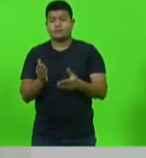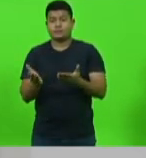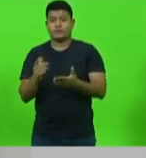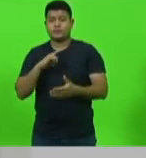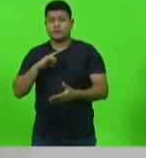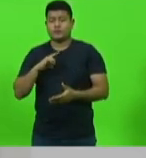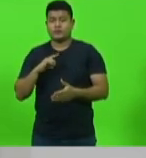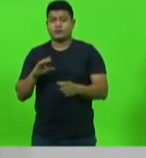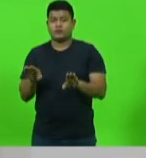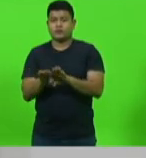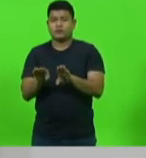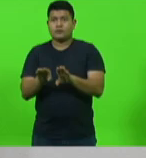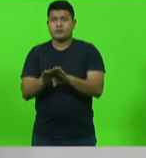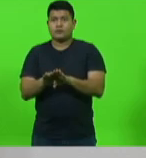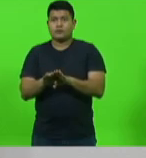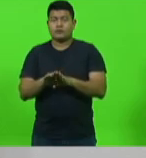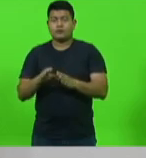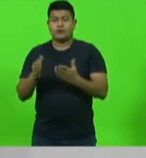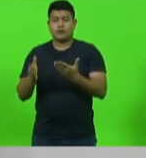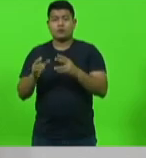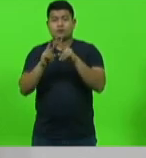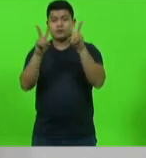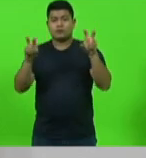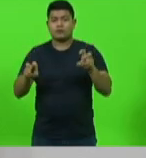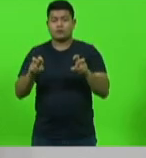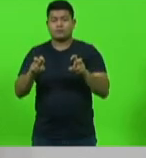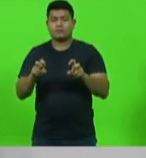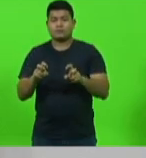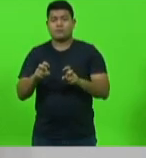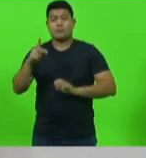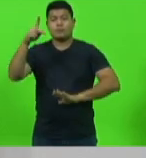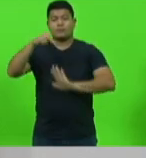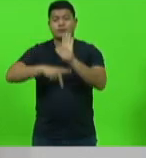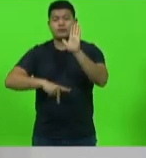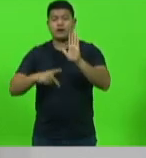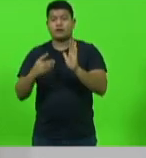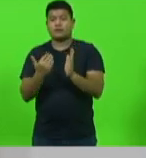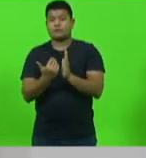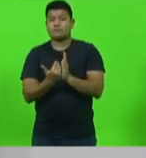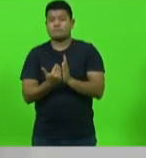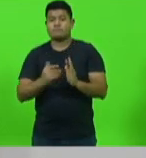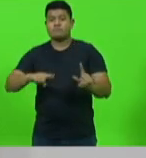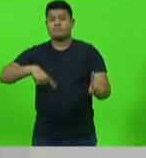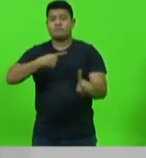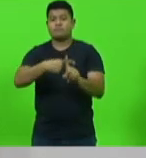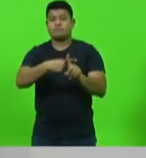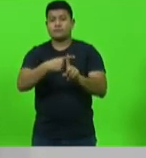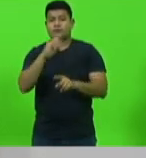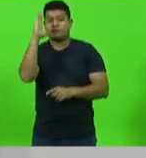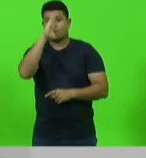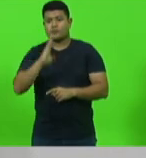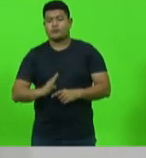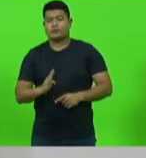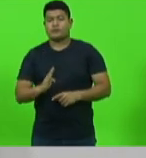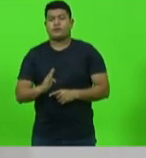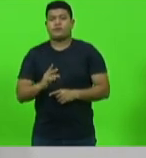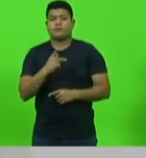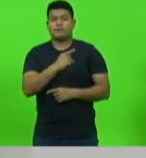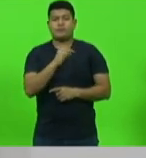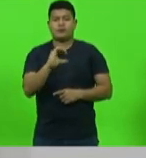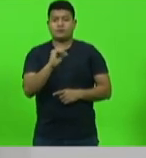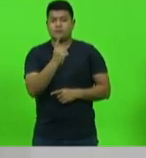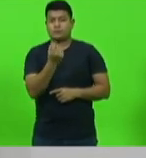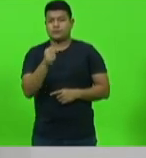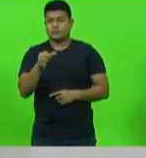fiscal denominado Plano Mais Brasil, composto pelas PECs 186, 187 e 188, entregues ao